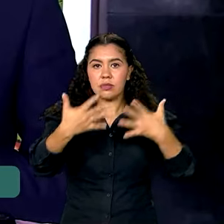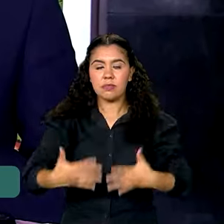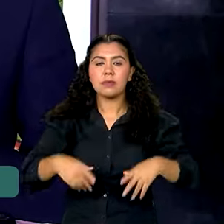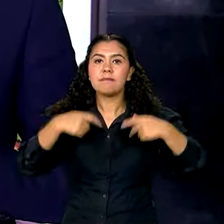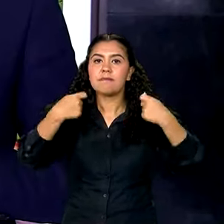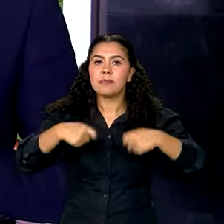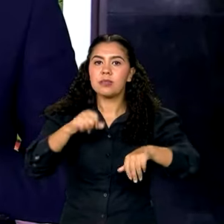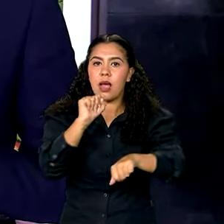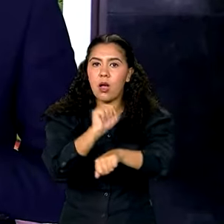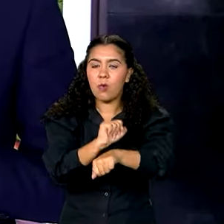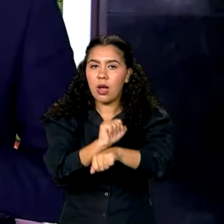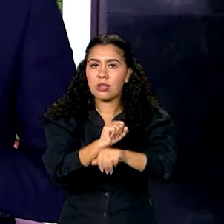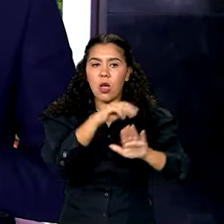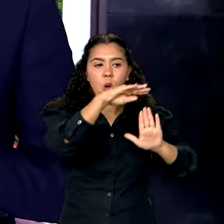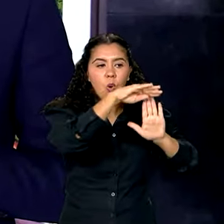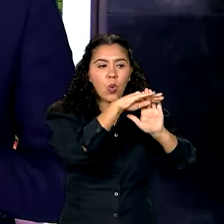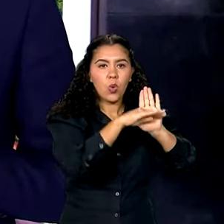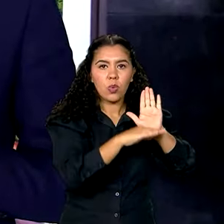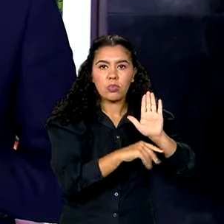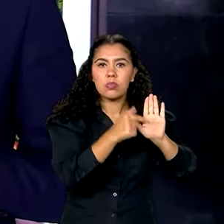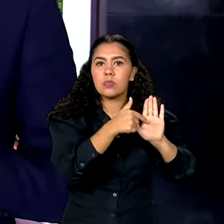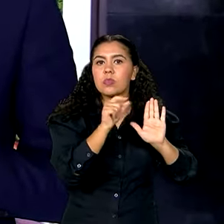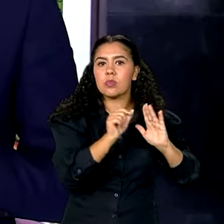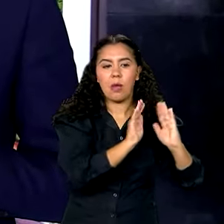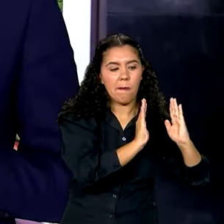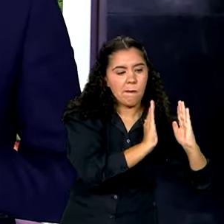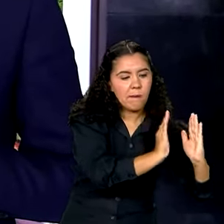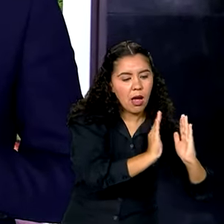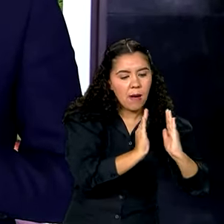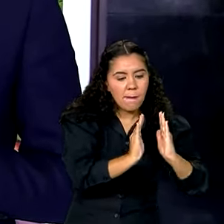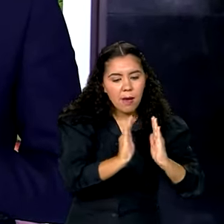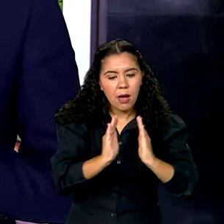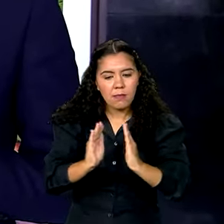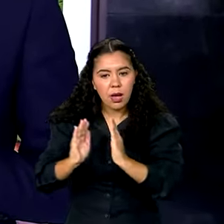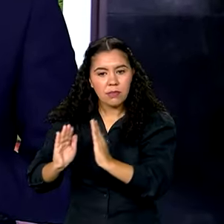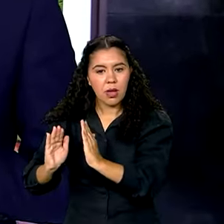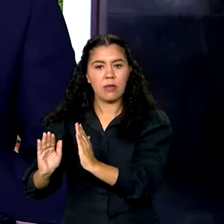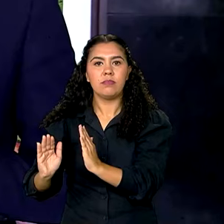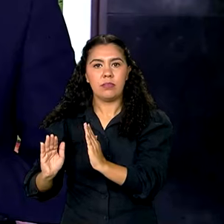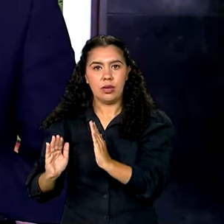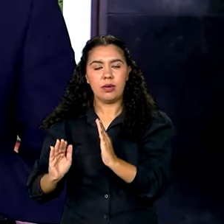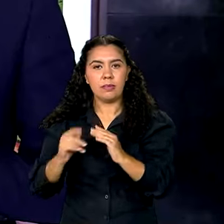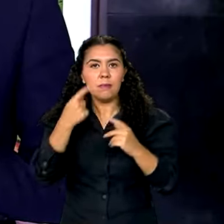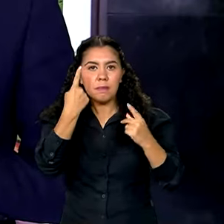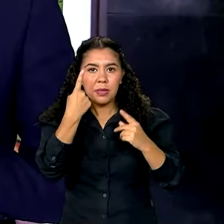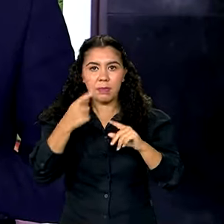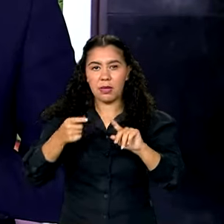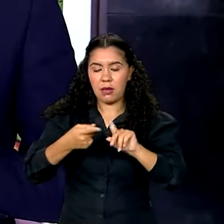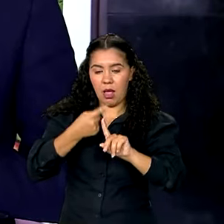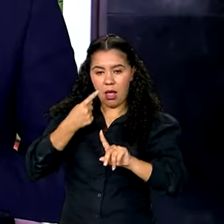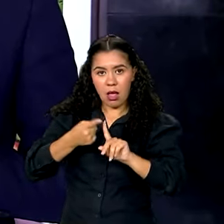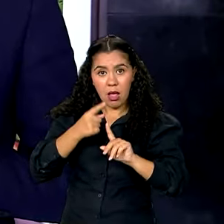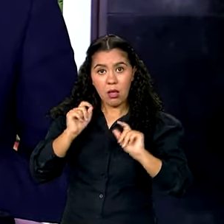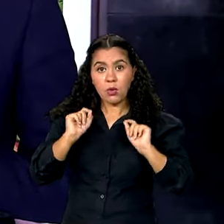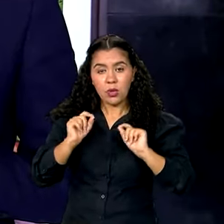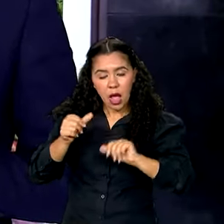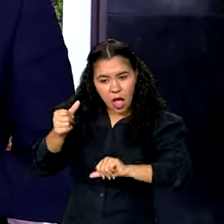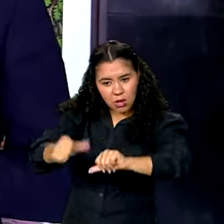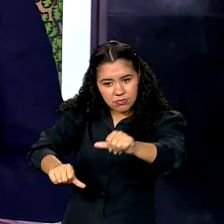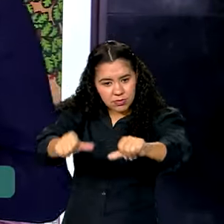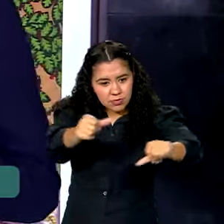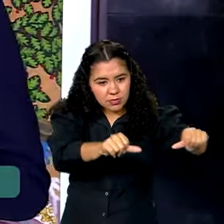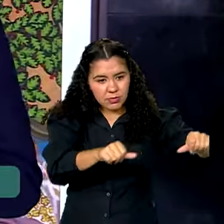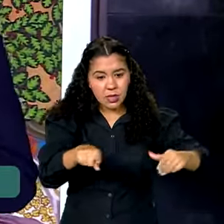definitivo após o diagnóstico. E esse diagnóstico, a Frapor nos informa que não tem condições